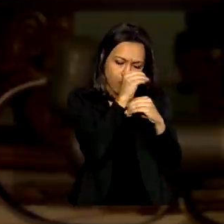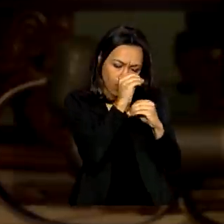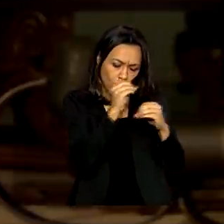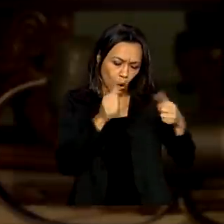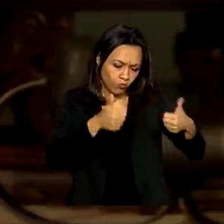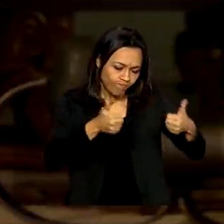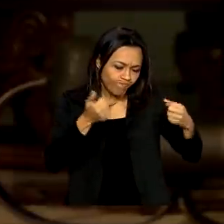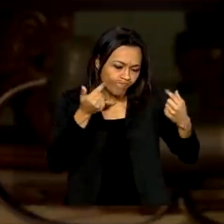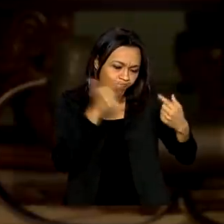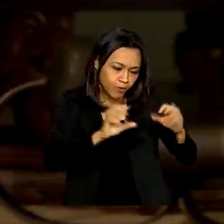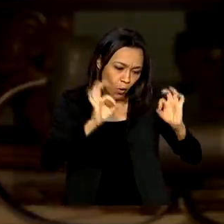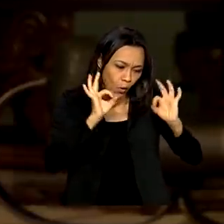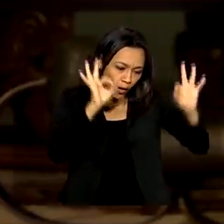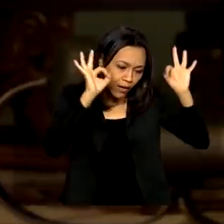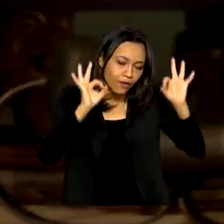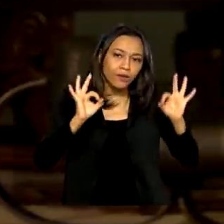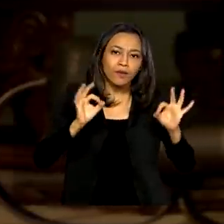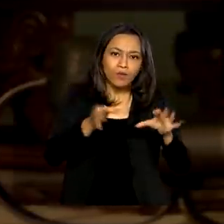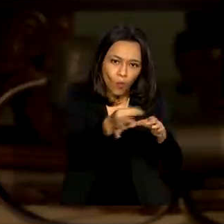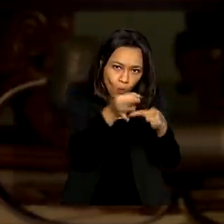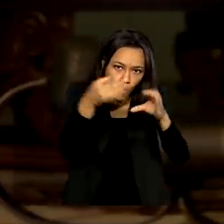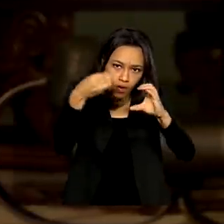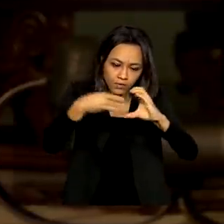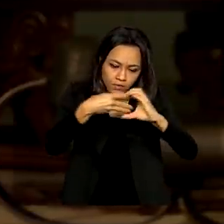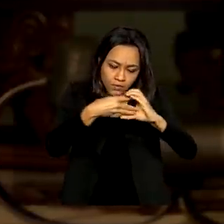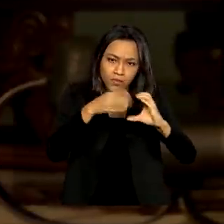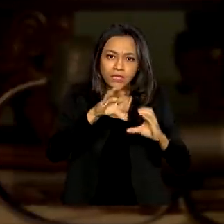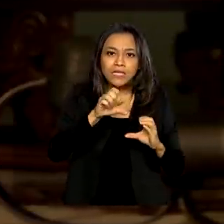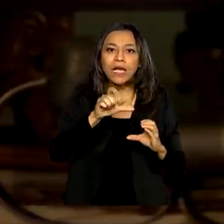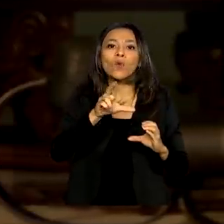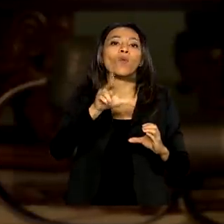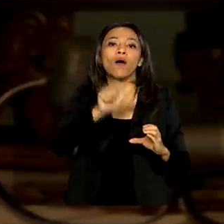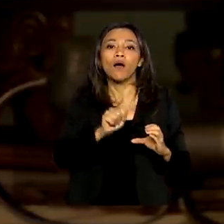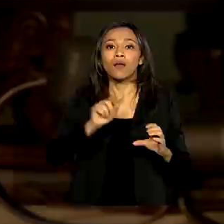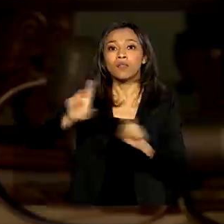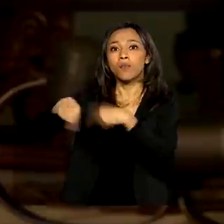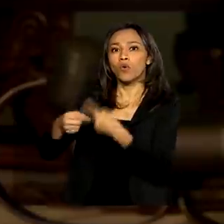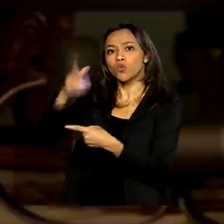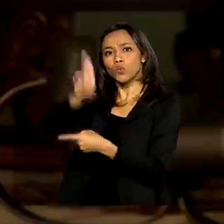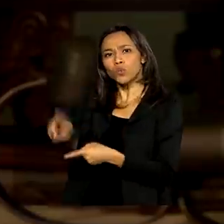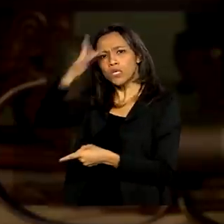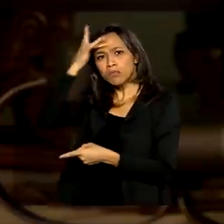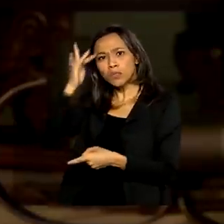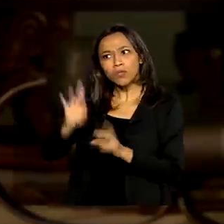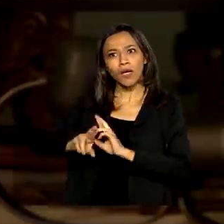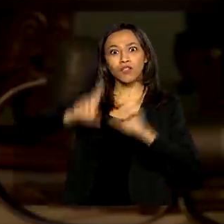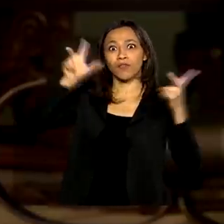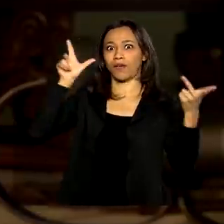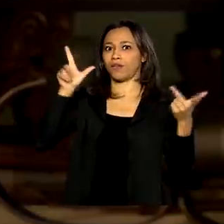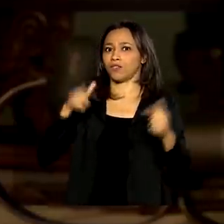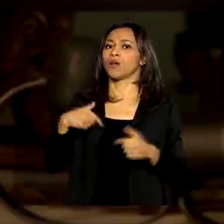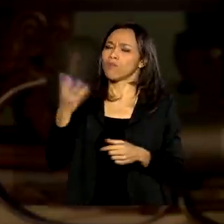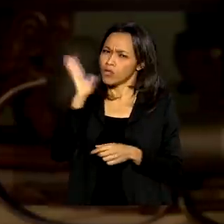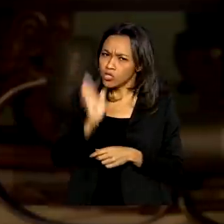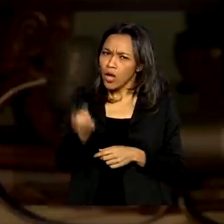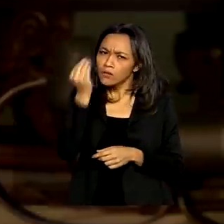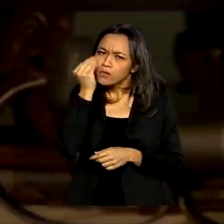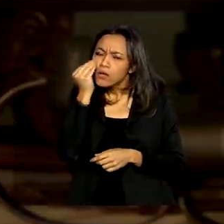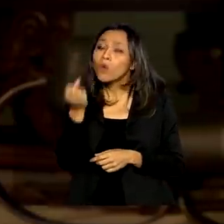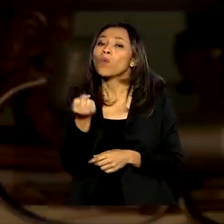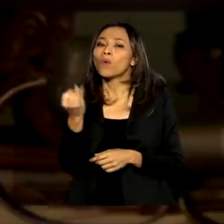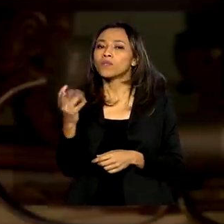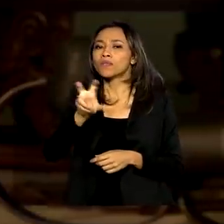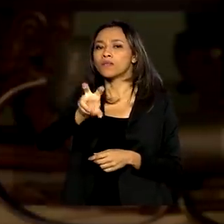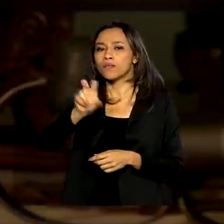mas quando pega um organismo completo, tem um resultado diferente. Então, nós passamos os testes clínicos, testes clínicos com 500